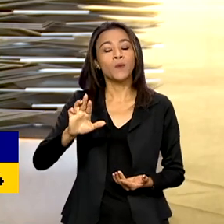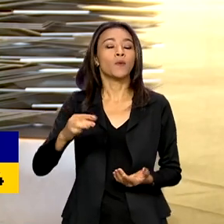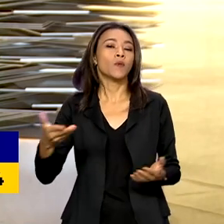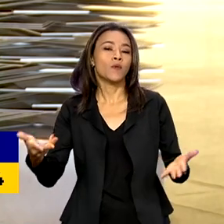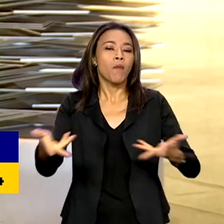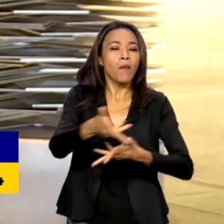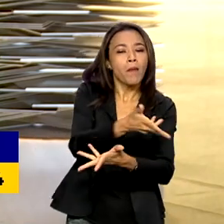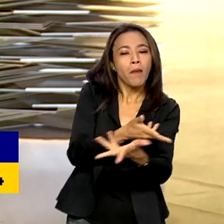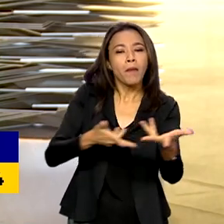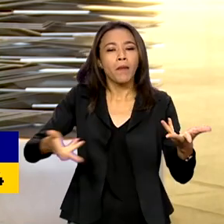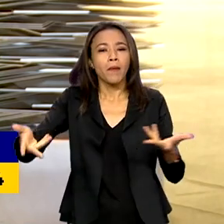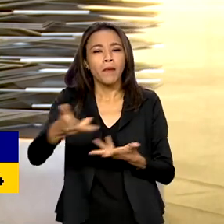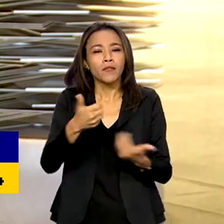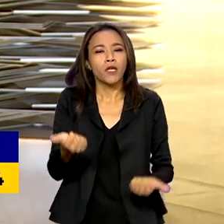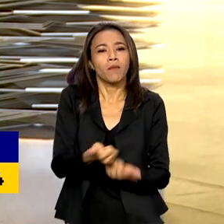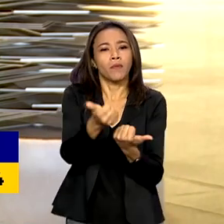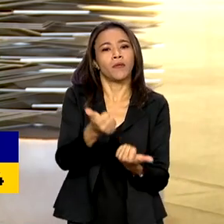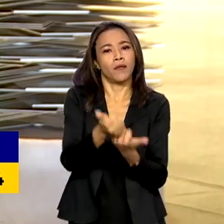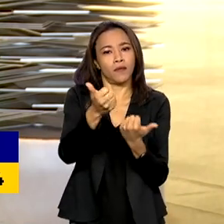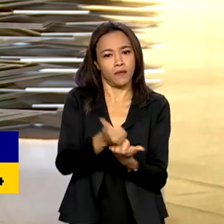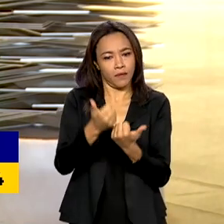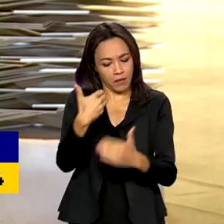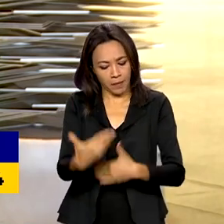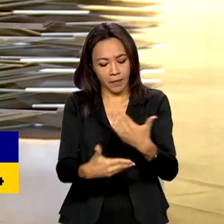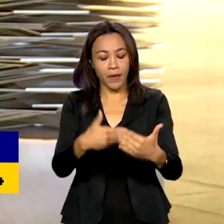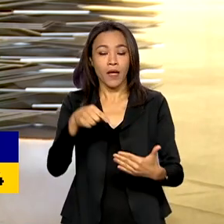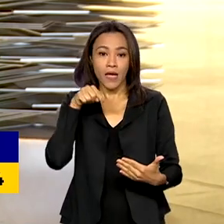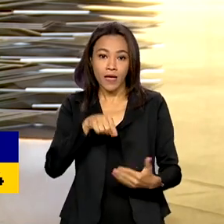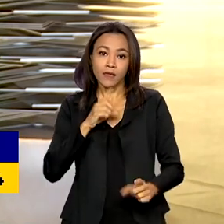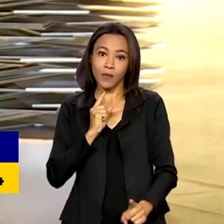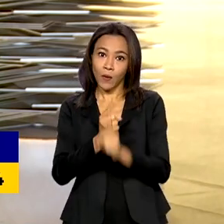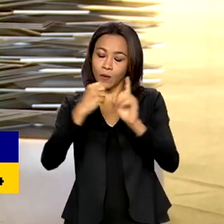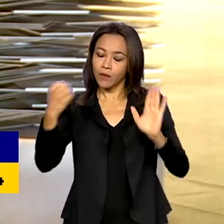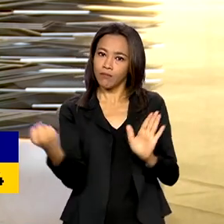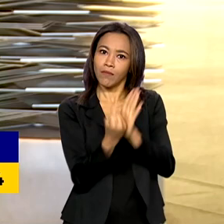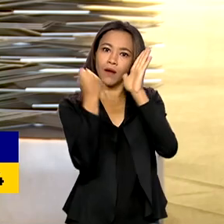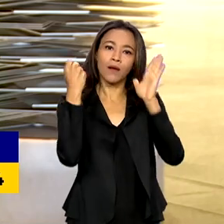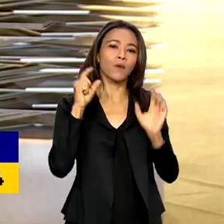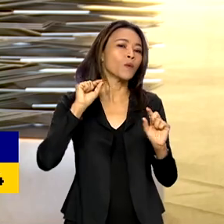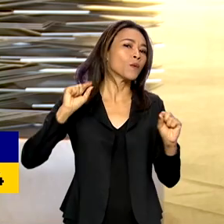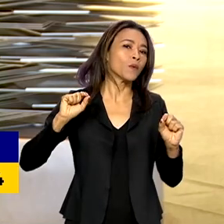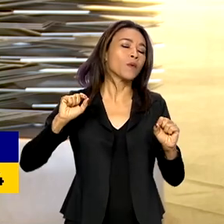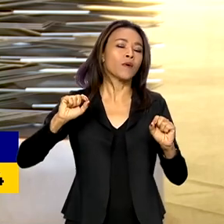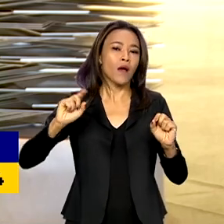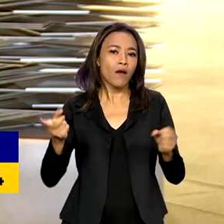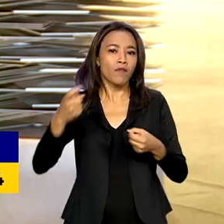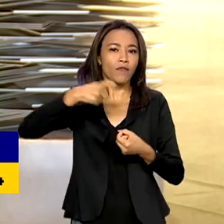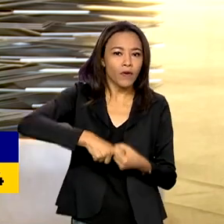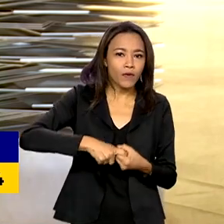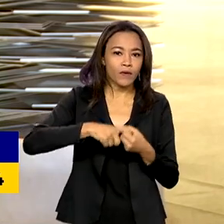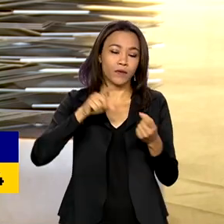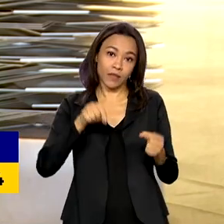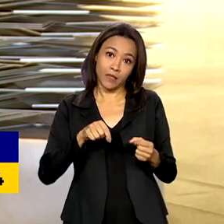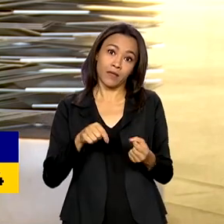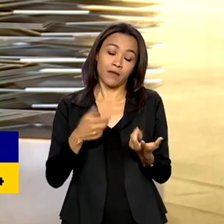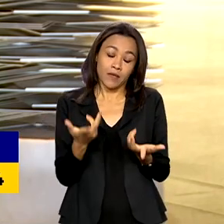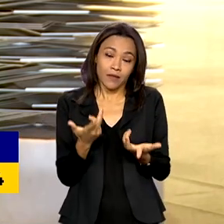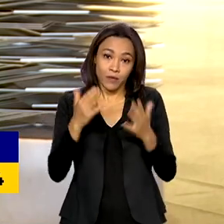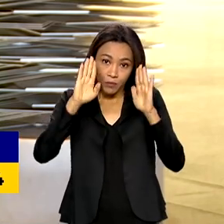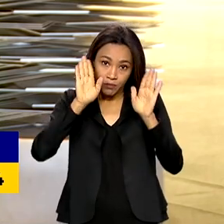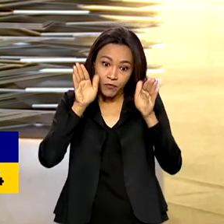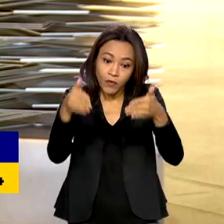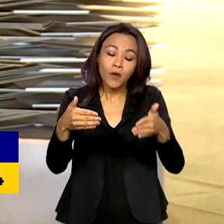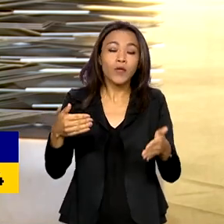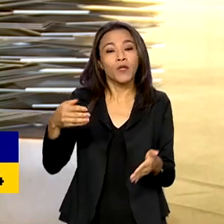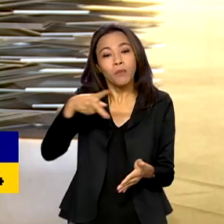ampliar a cooperação. O encontro é mais um marco na retomada da prioridade que o presidente Lula quer dar